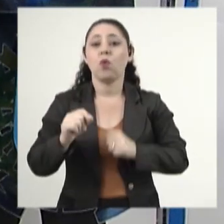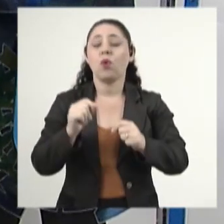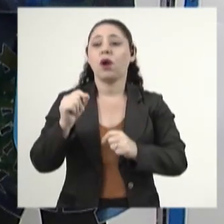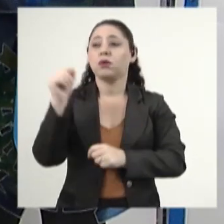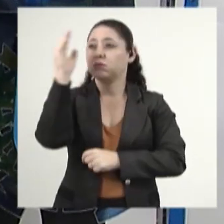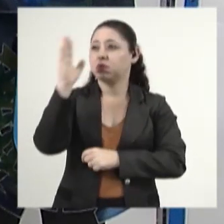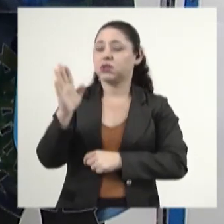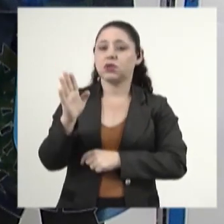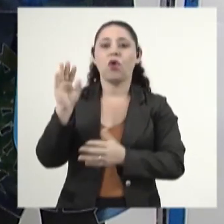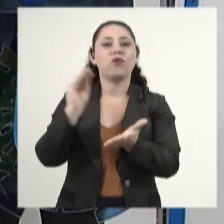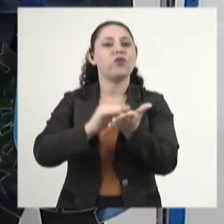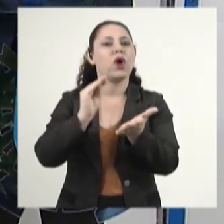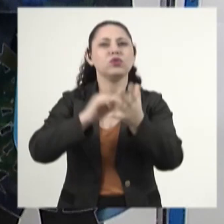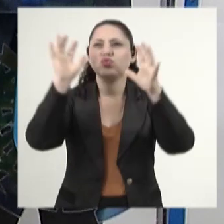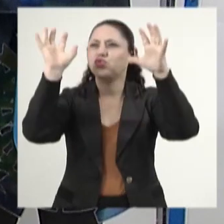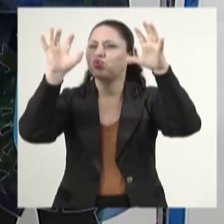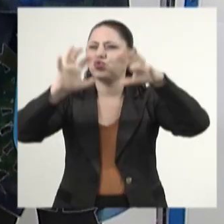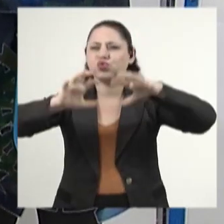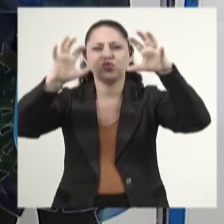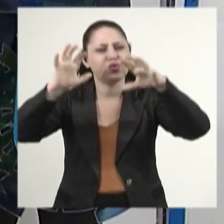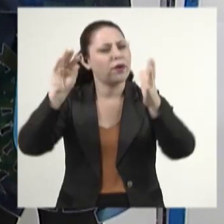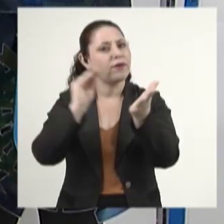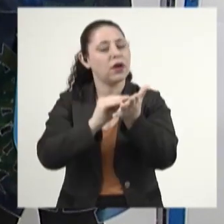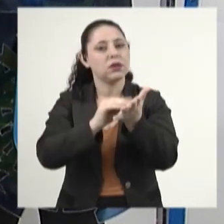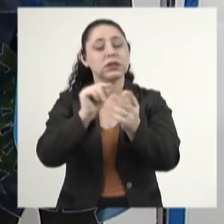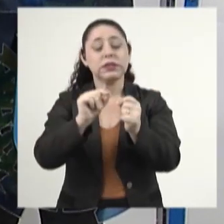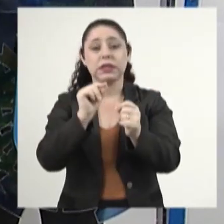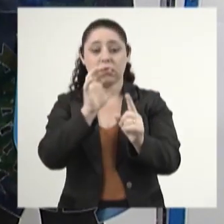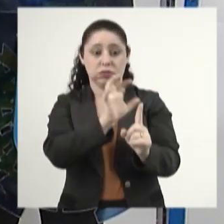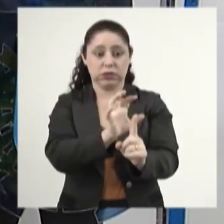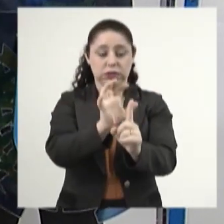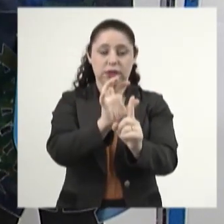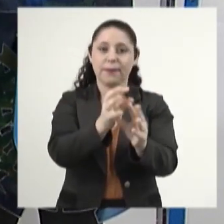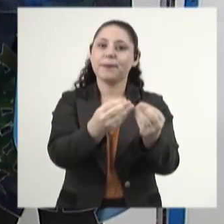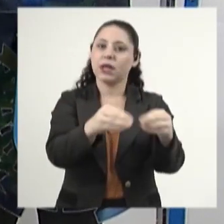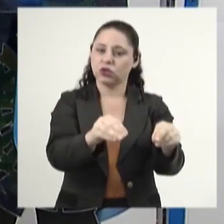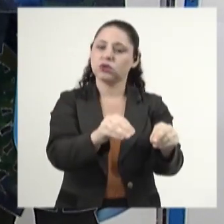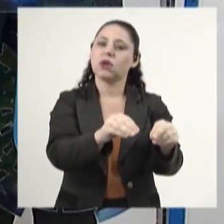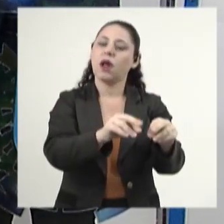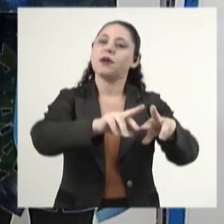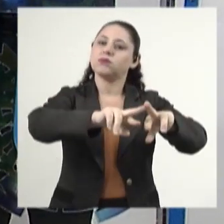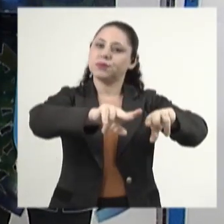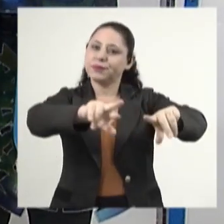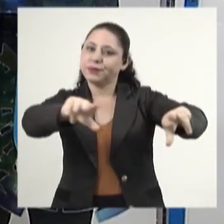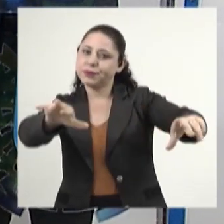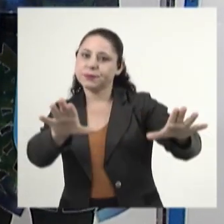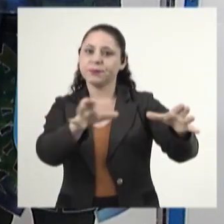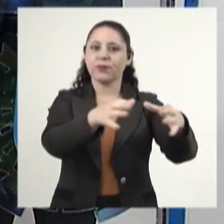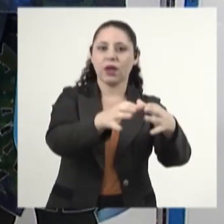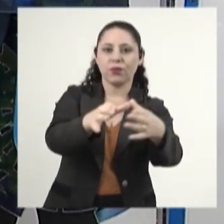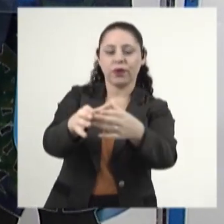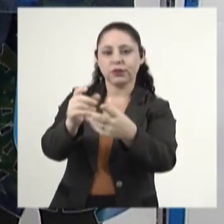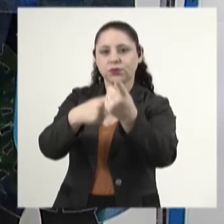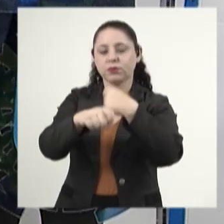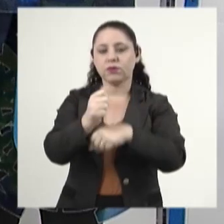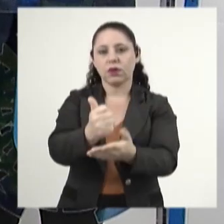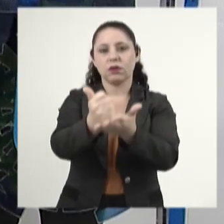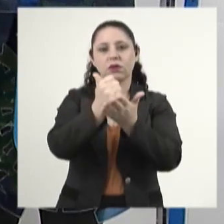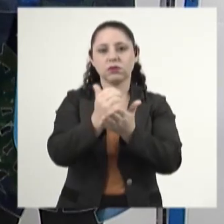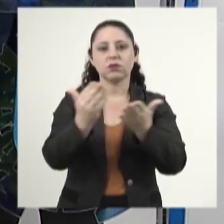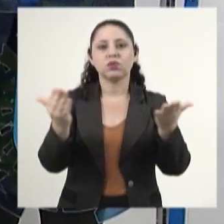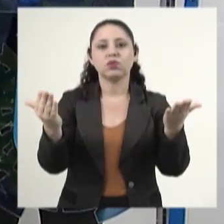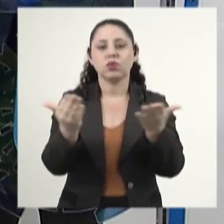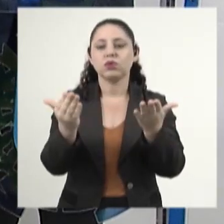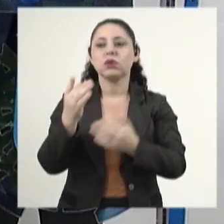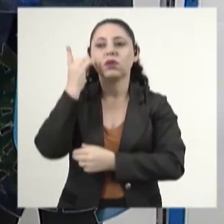todo o Brasil. Essa escassez de chuva que, inevitavelmente, impacta as várias cadeias produtivas. E esse assunto hoje foi trazido